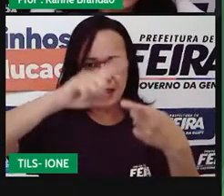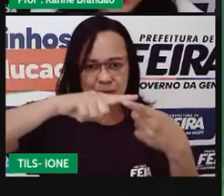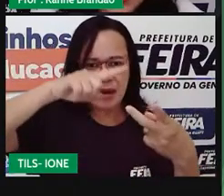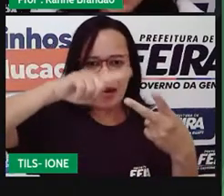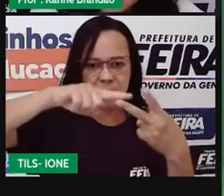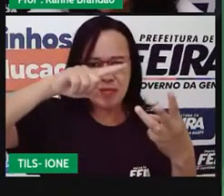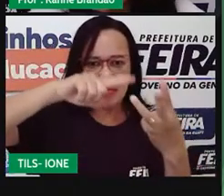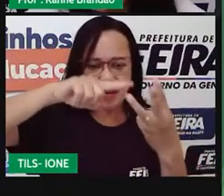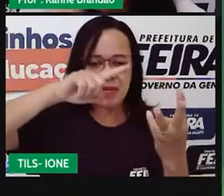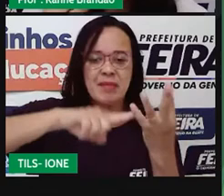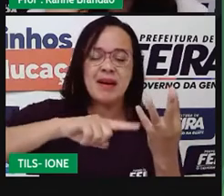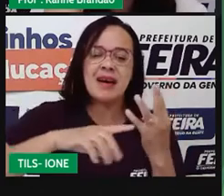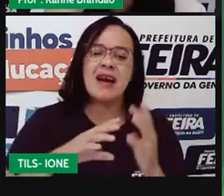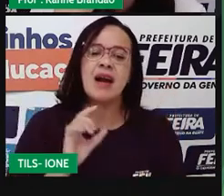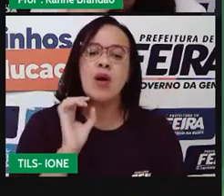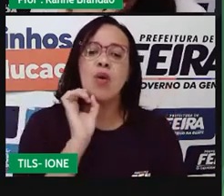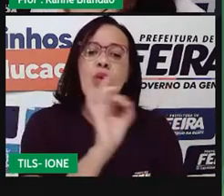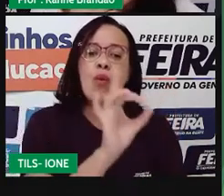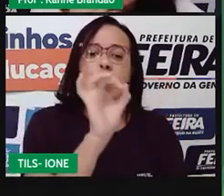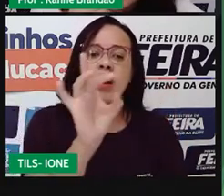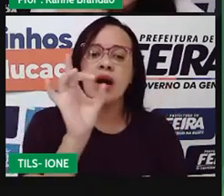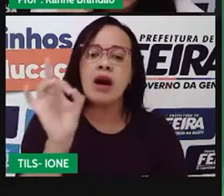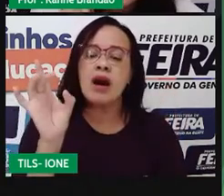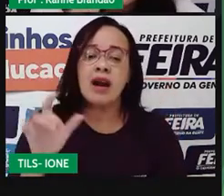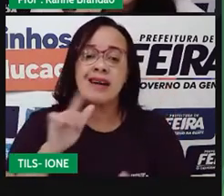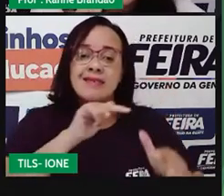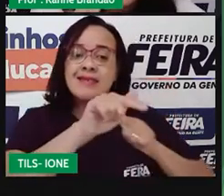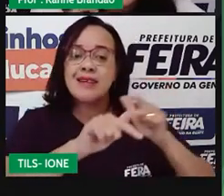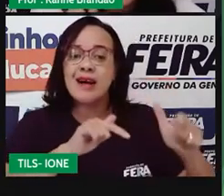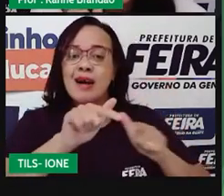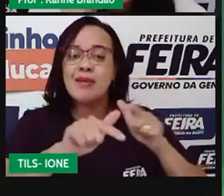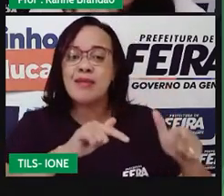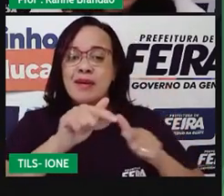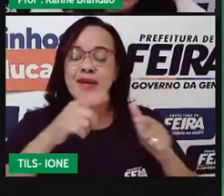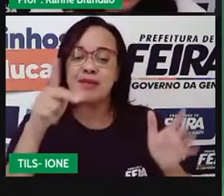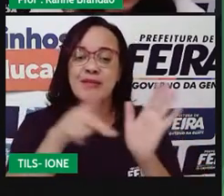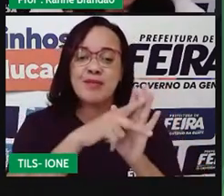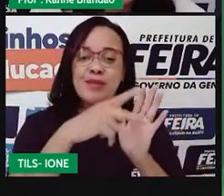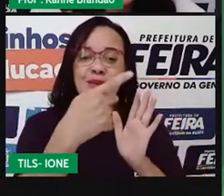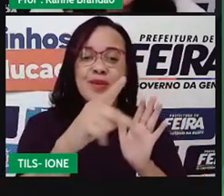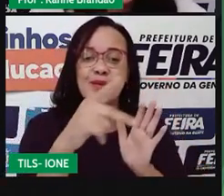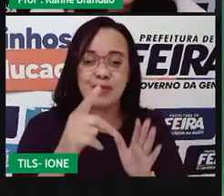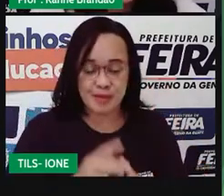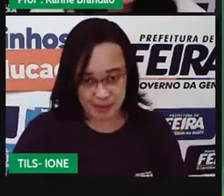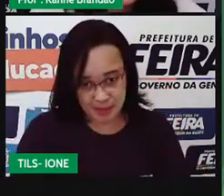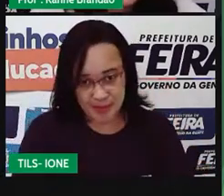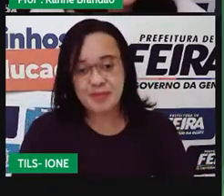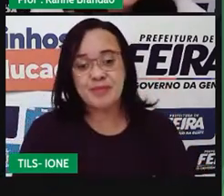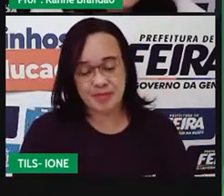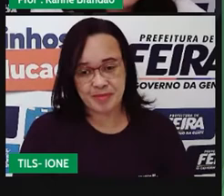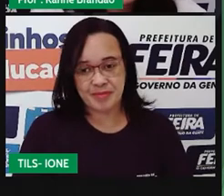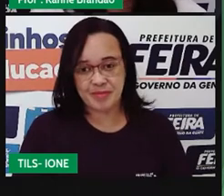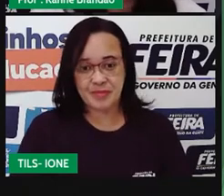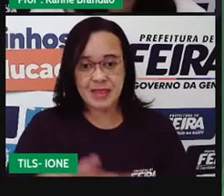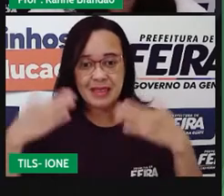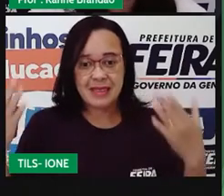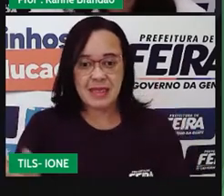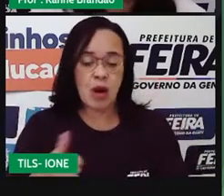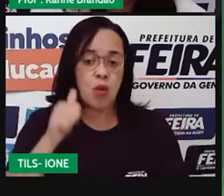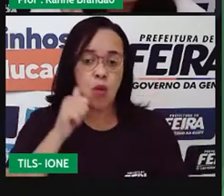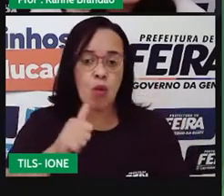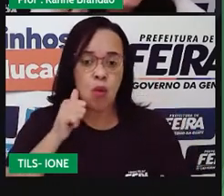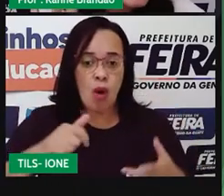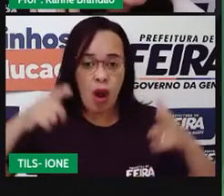divisão de trabalho. E dentro dessa divisão de trabalho, olha o que acontece. O corpo dessa rainha, né?